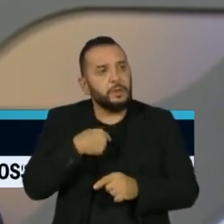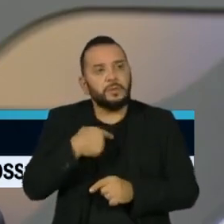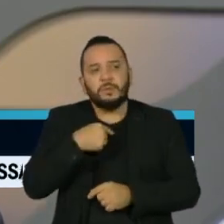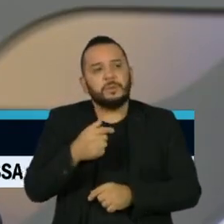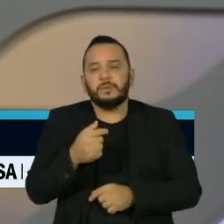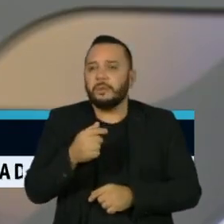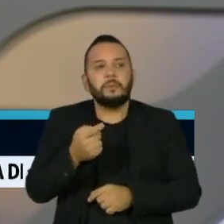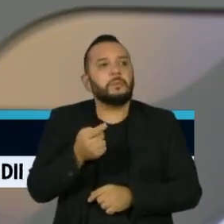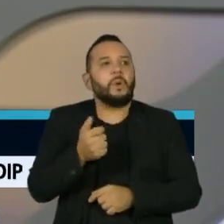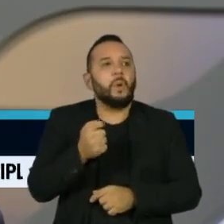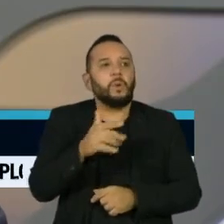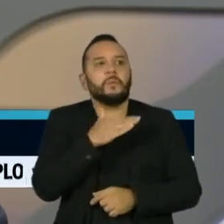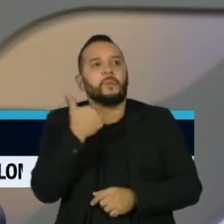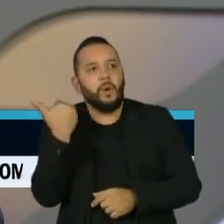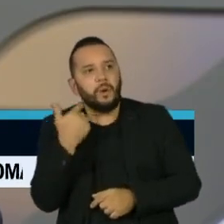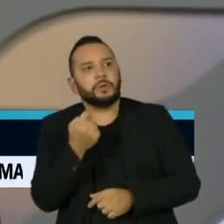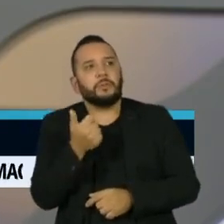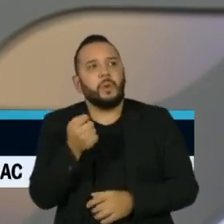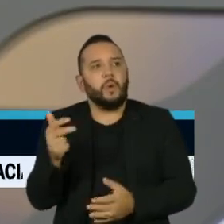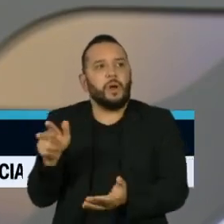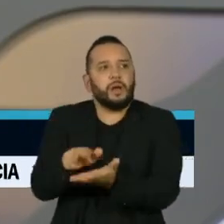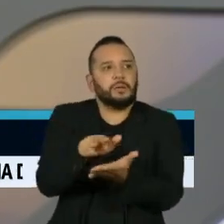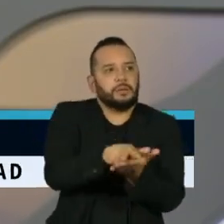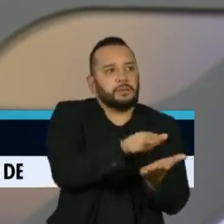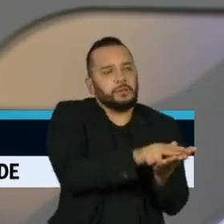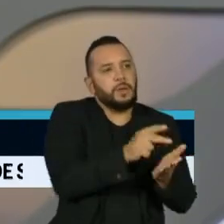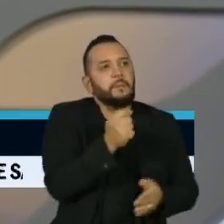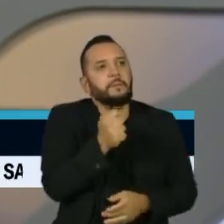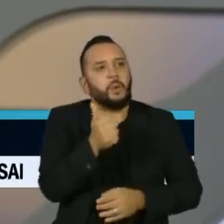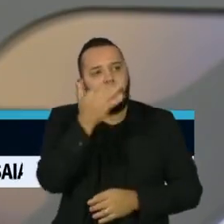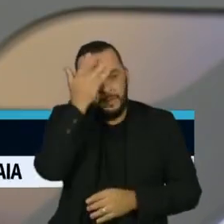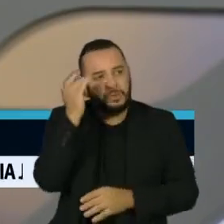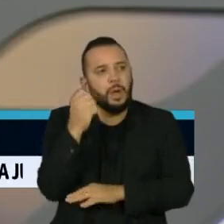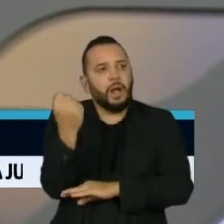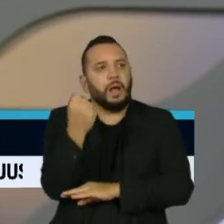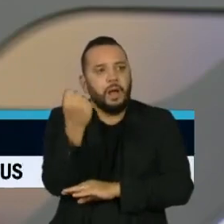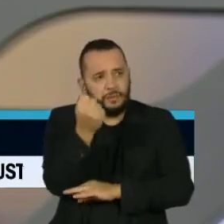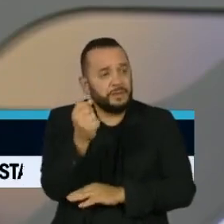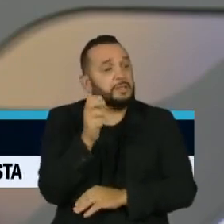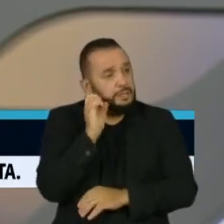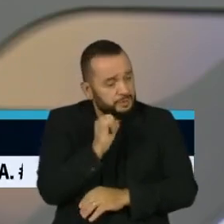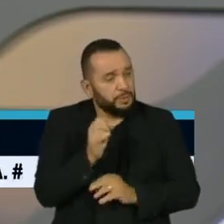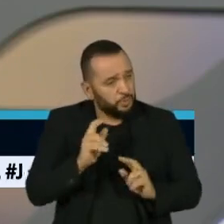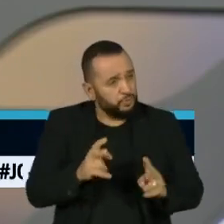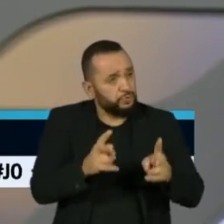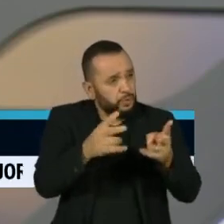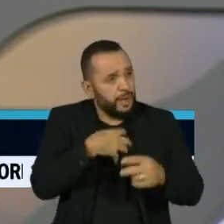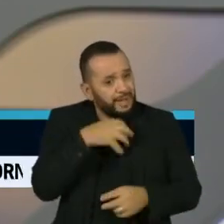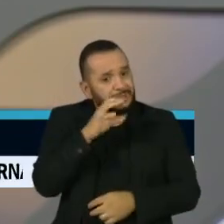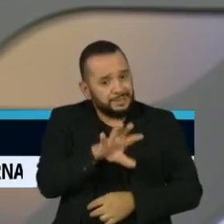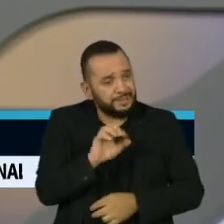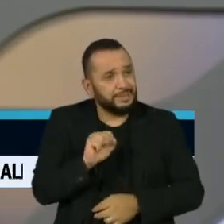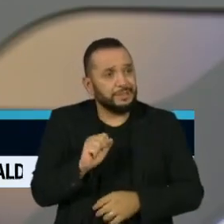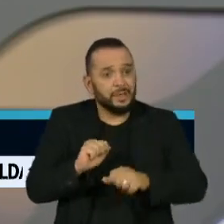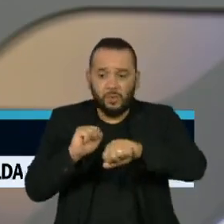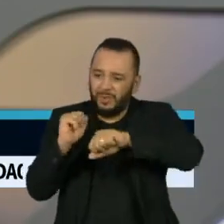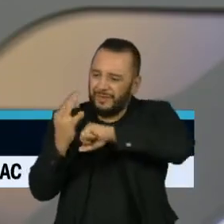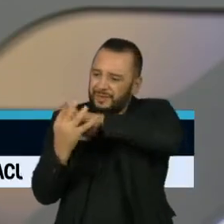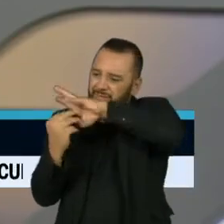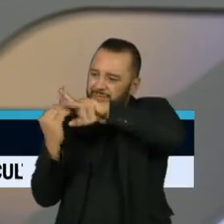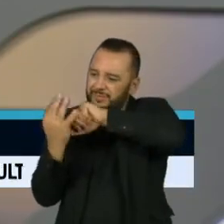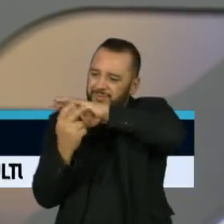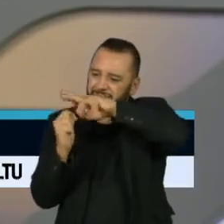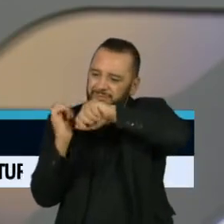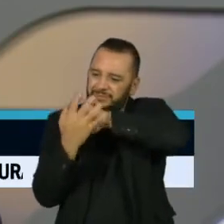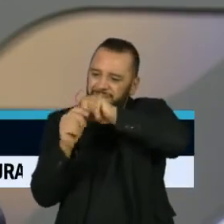internações, a casos graves de Covid. Se isso continuar progredindo, se não aparecer uma nova variante,